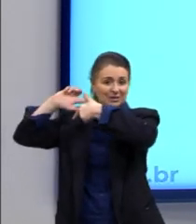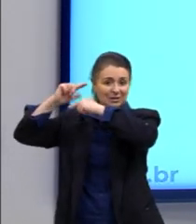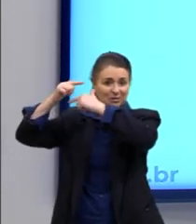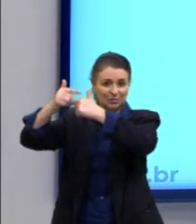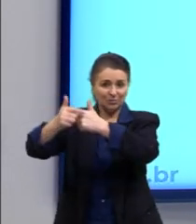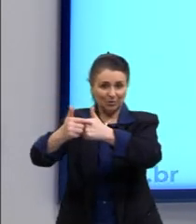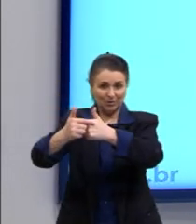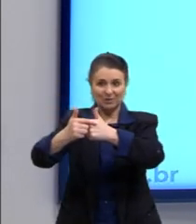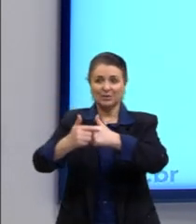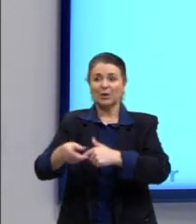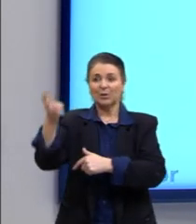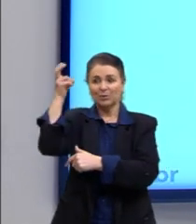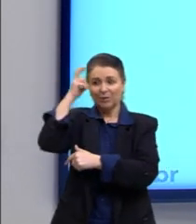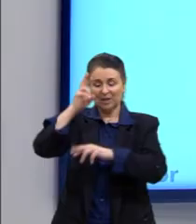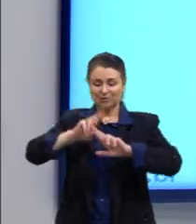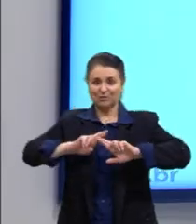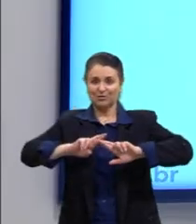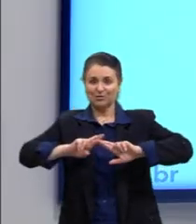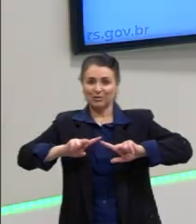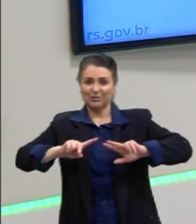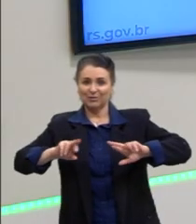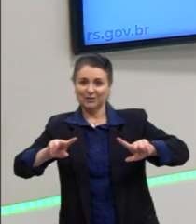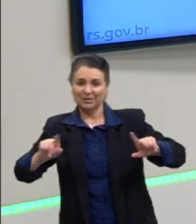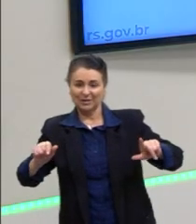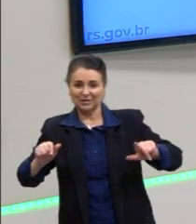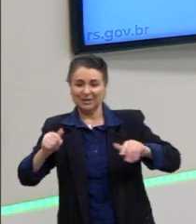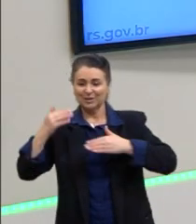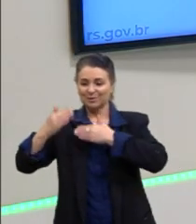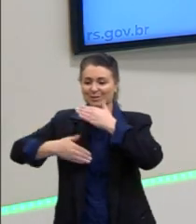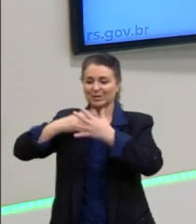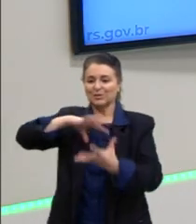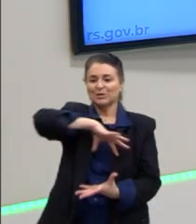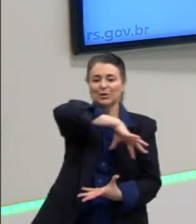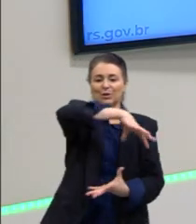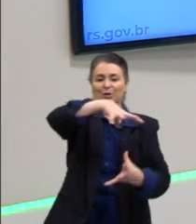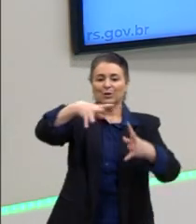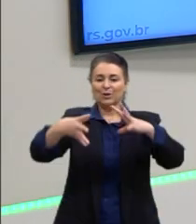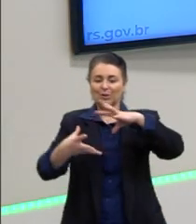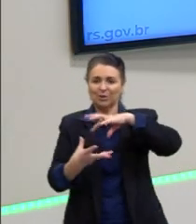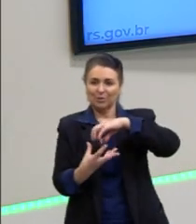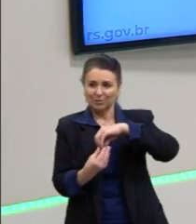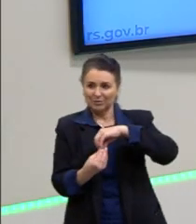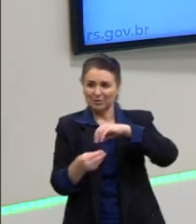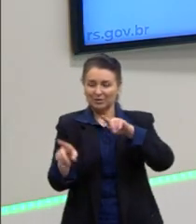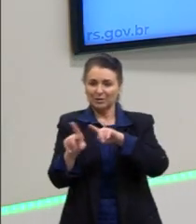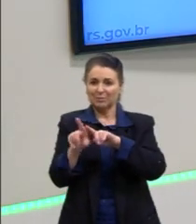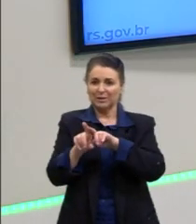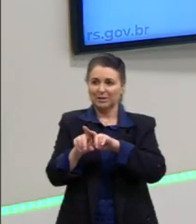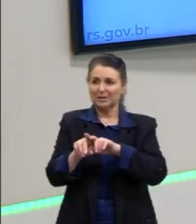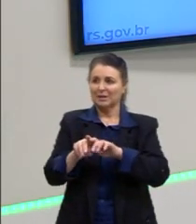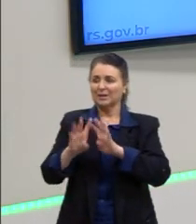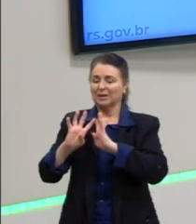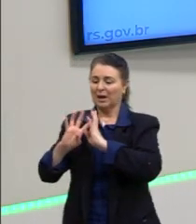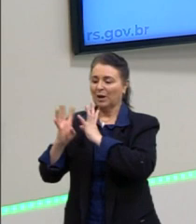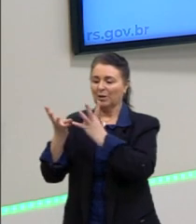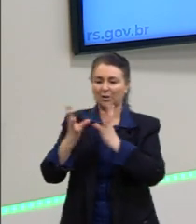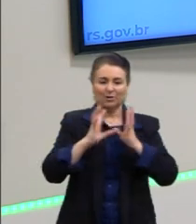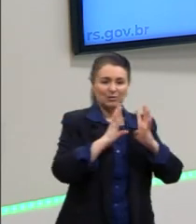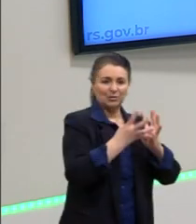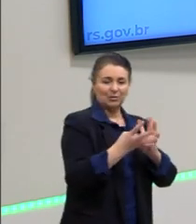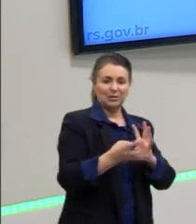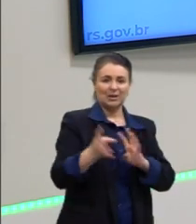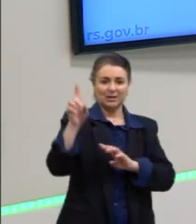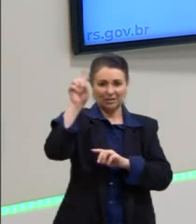passa por todo esse processo de globalização. Então, vejam também que essa questão da cultura de massa e da indústria cultural